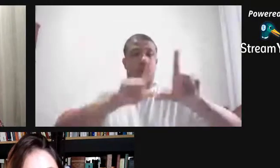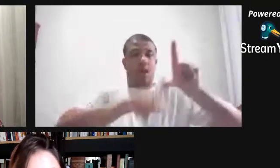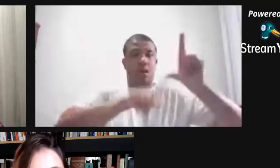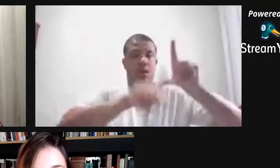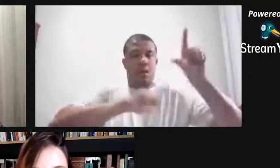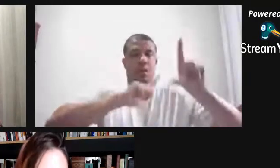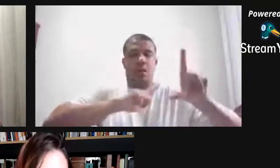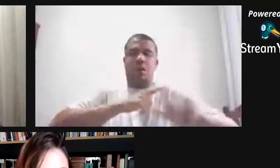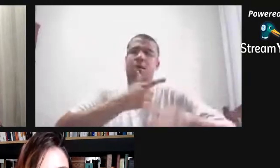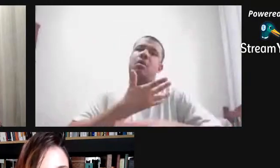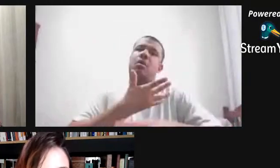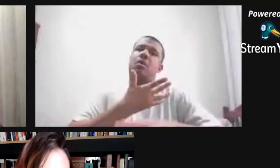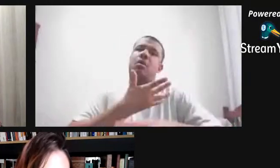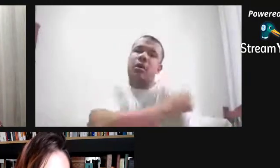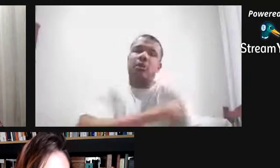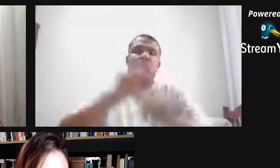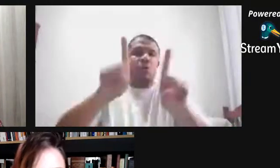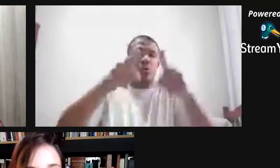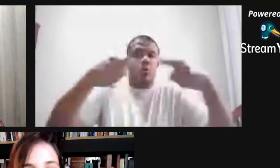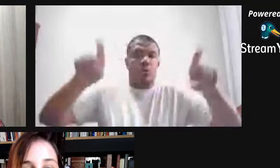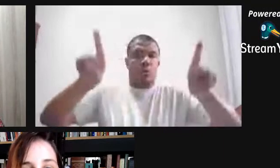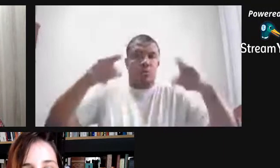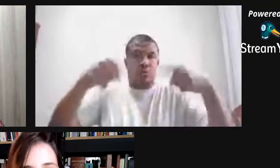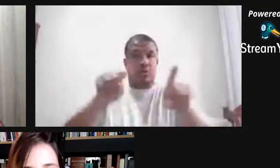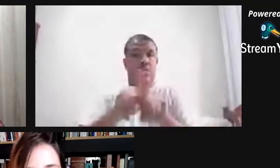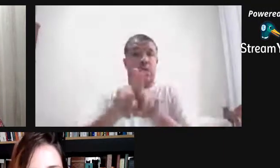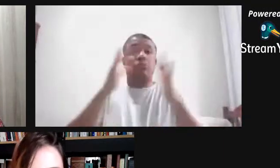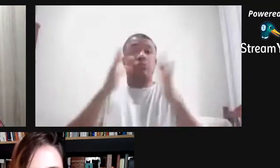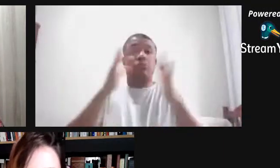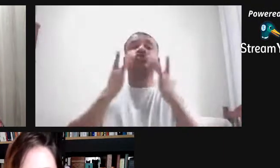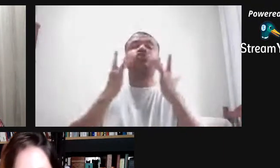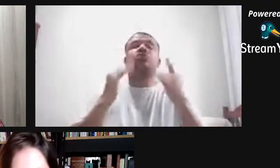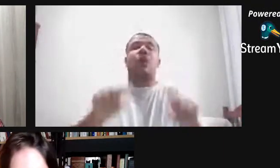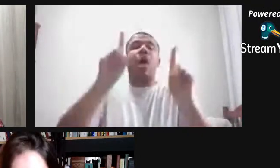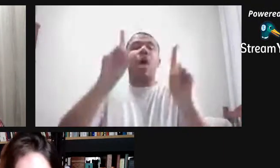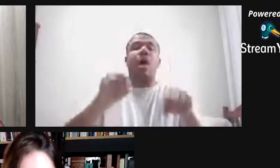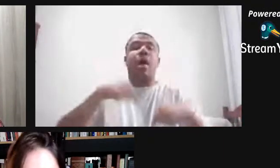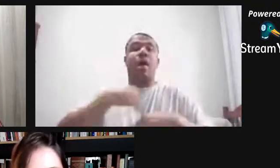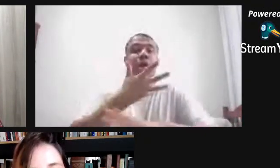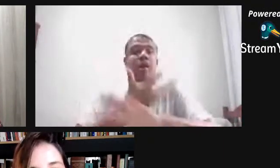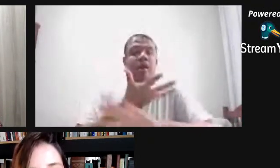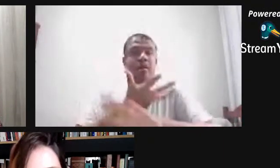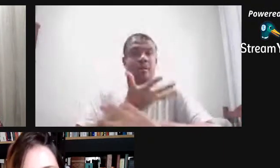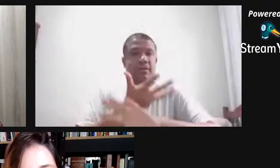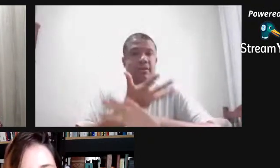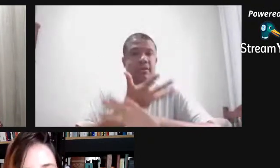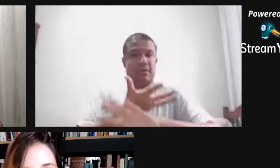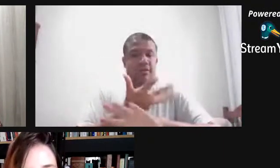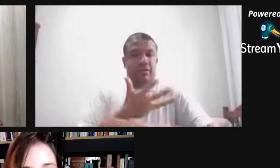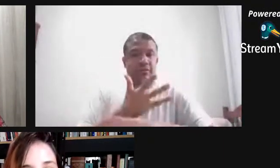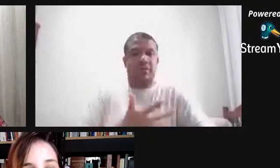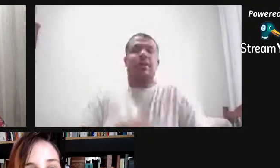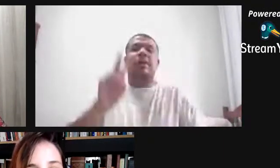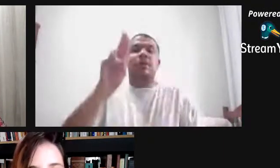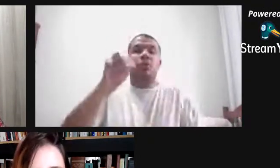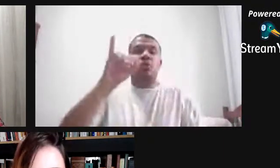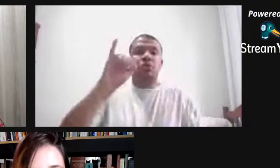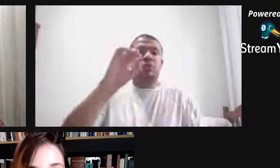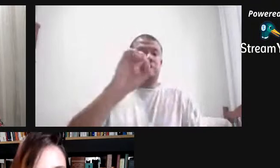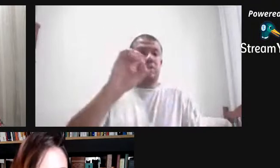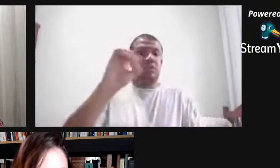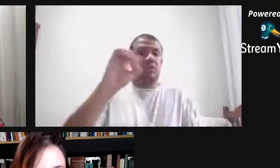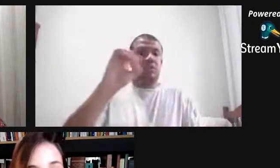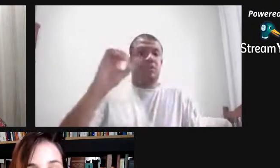também teve alunos da Música e do Teatro. É o motivo pelo qual a disciplina, o código da disciplina é UNI004, porque ela é uma